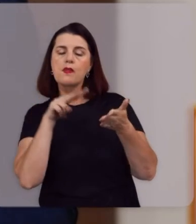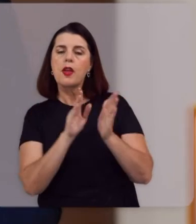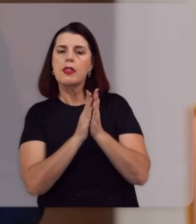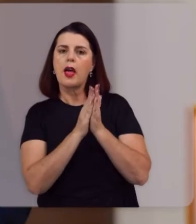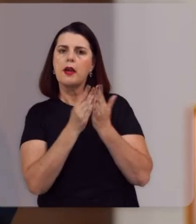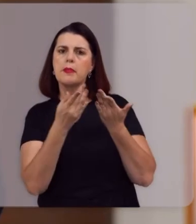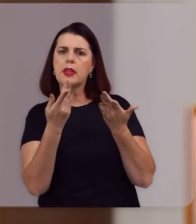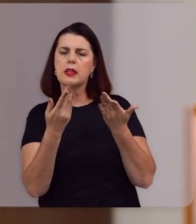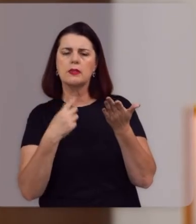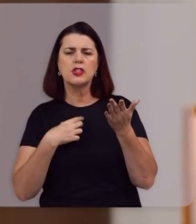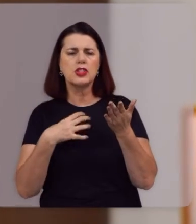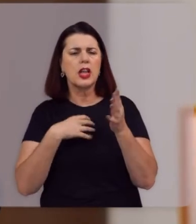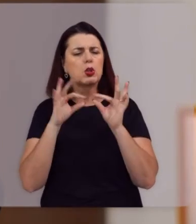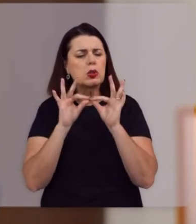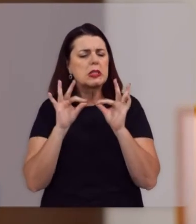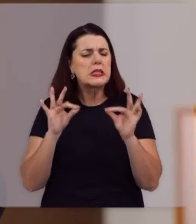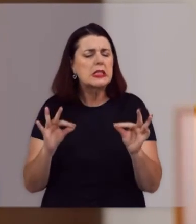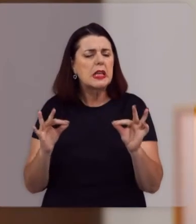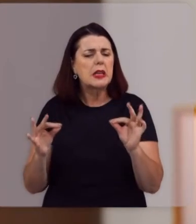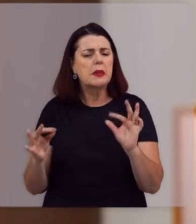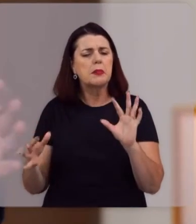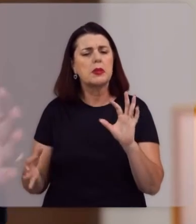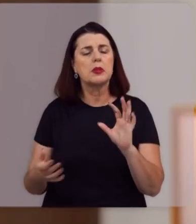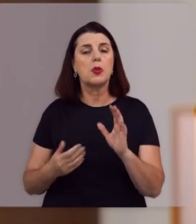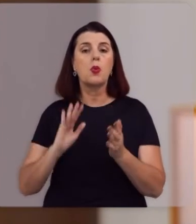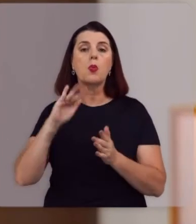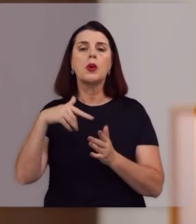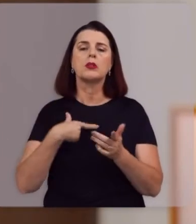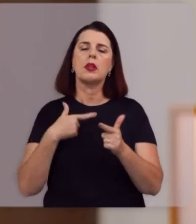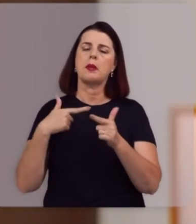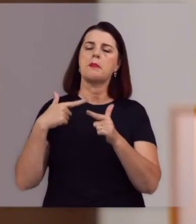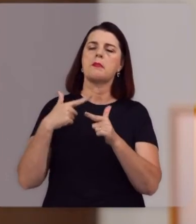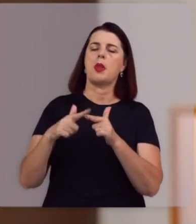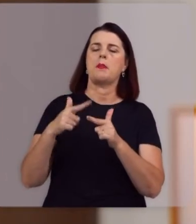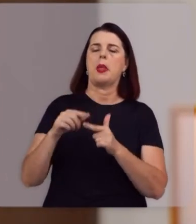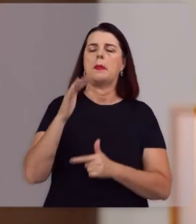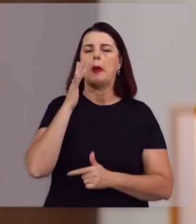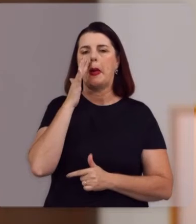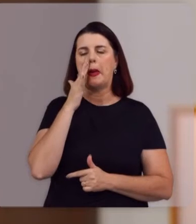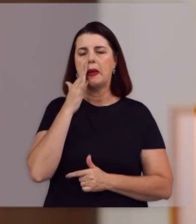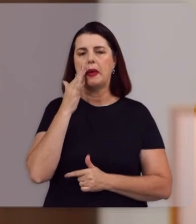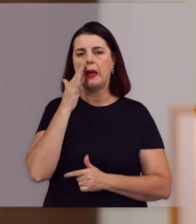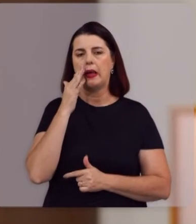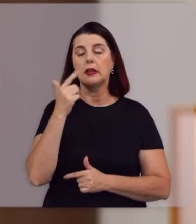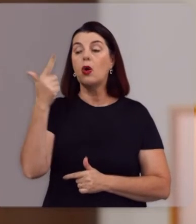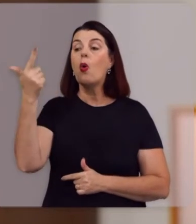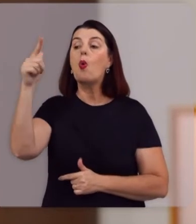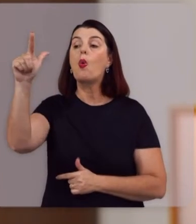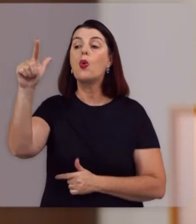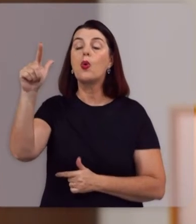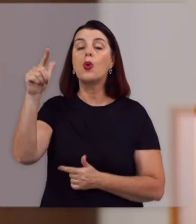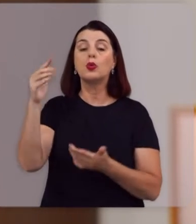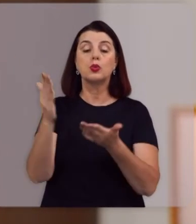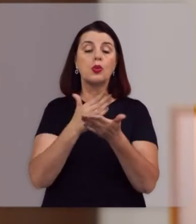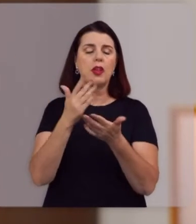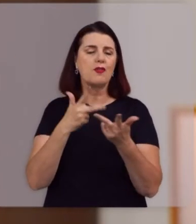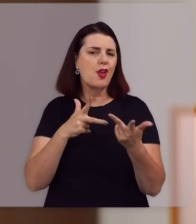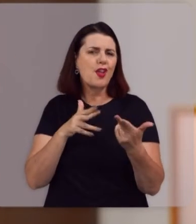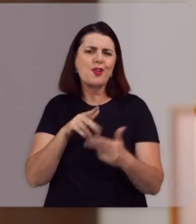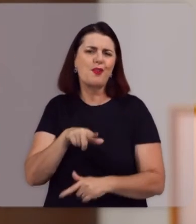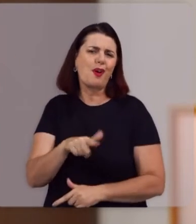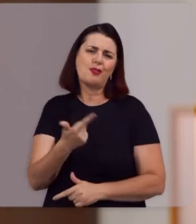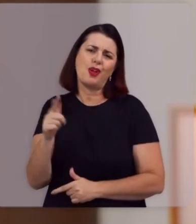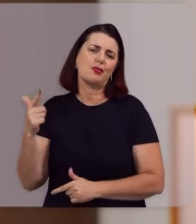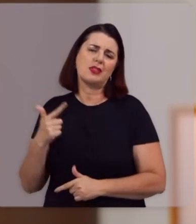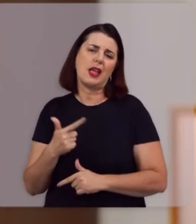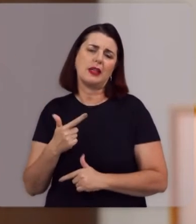na Bíblia De forma singular A unidade na diversidade Não há nenhum outro livro Como este